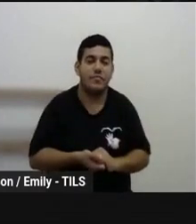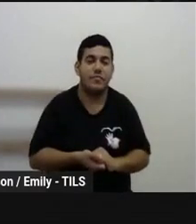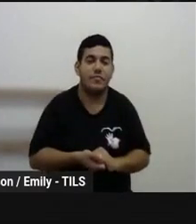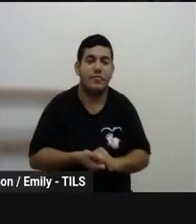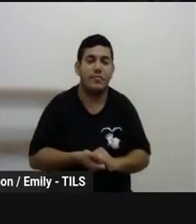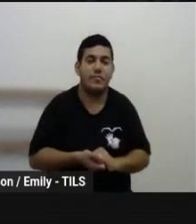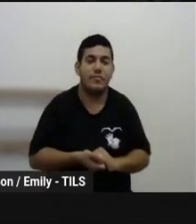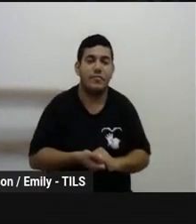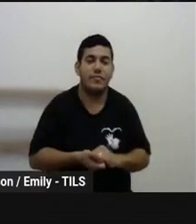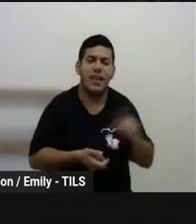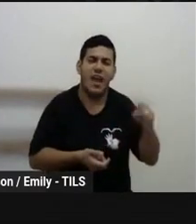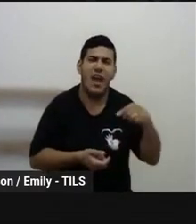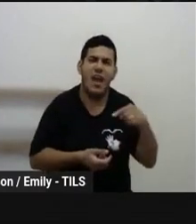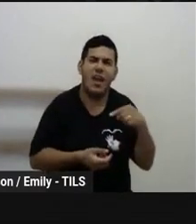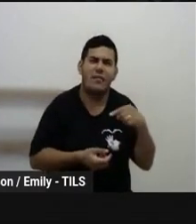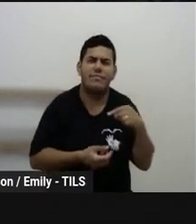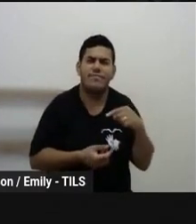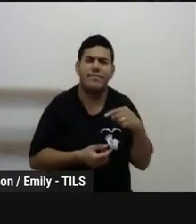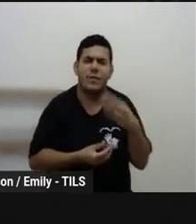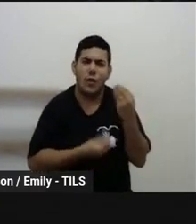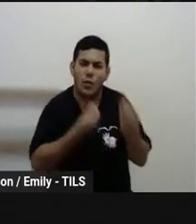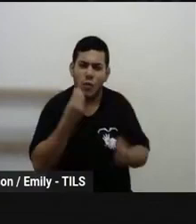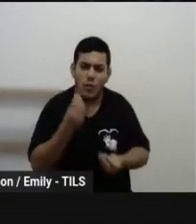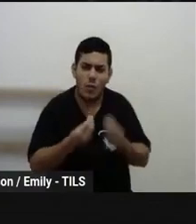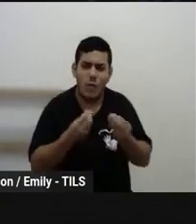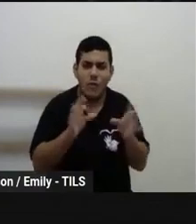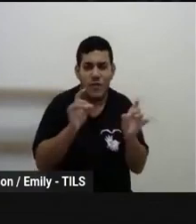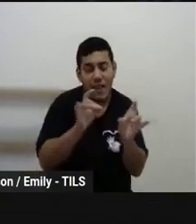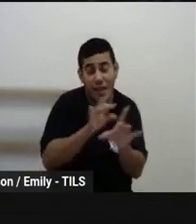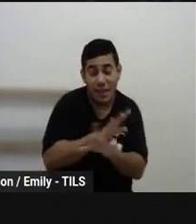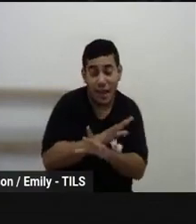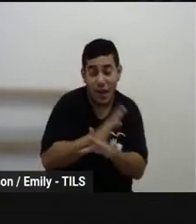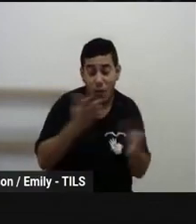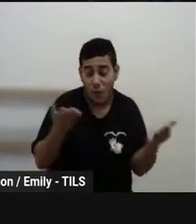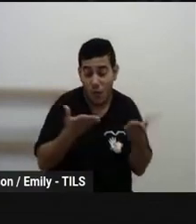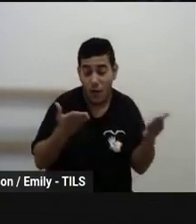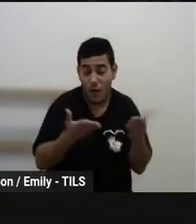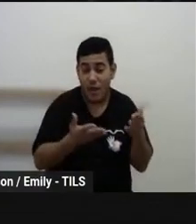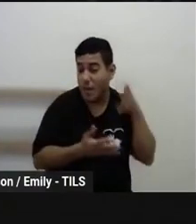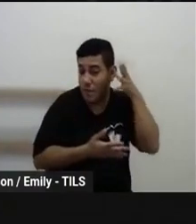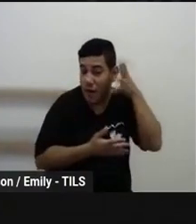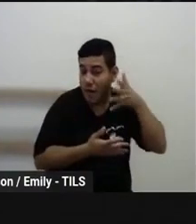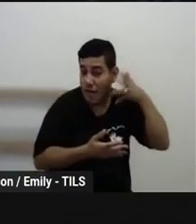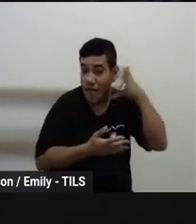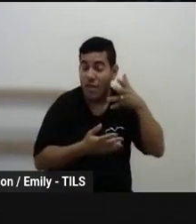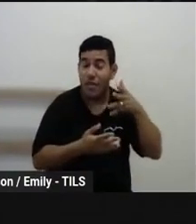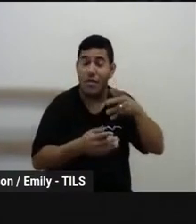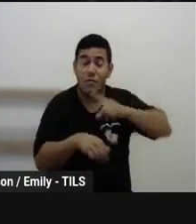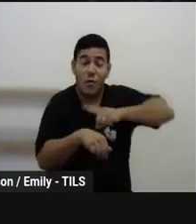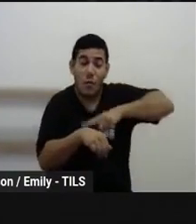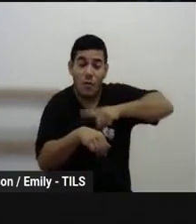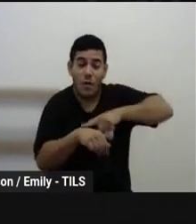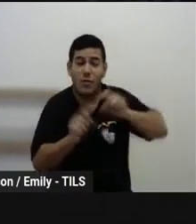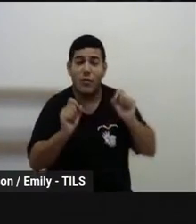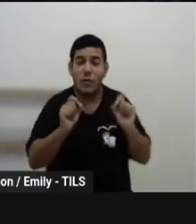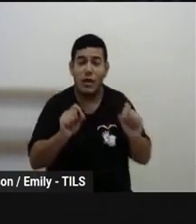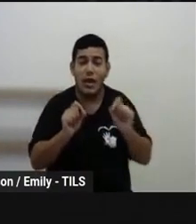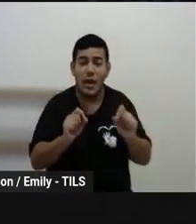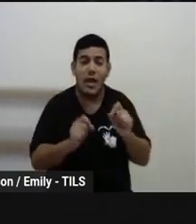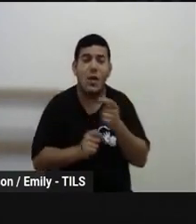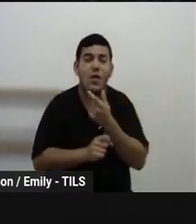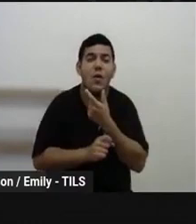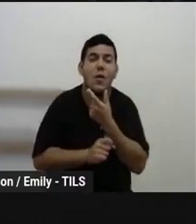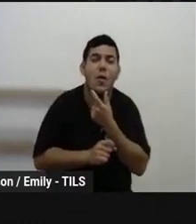E eu não poderia finalizar esse momento sem trazer Felipe,